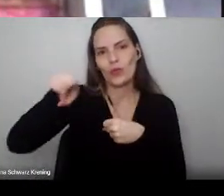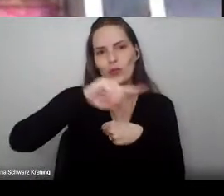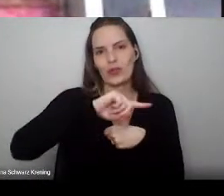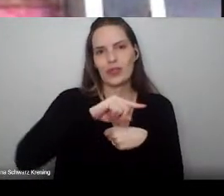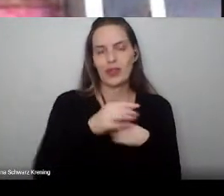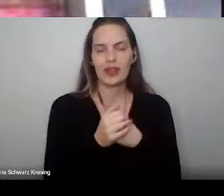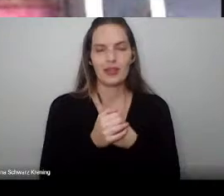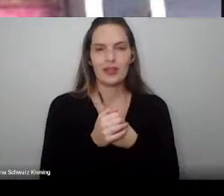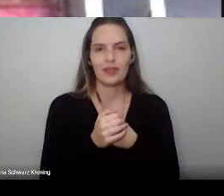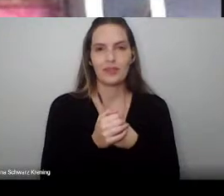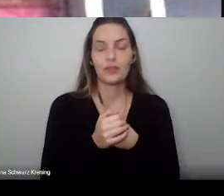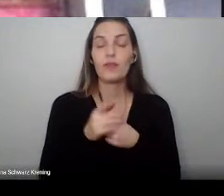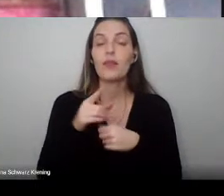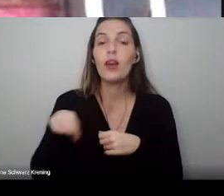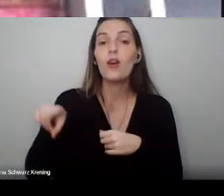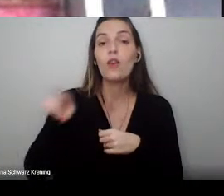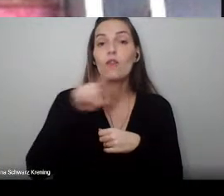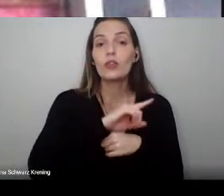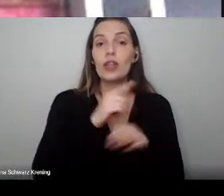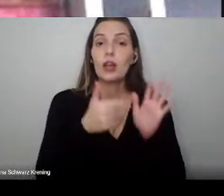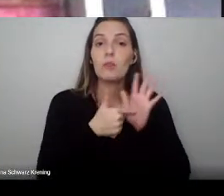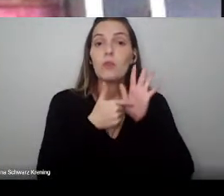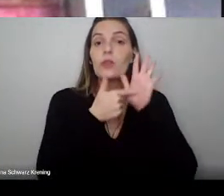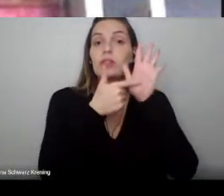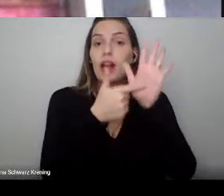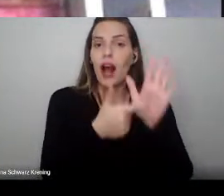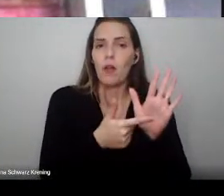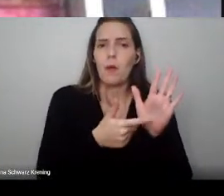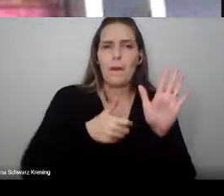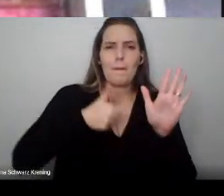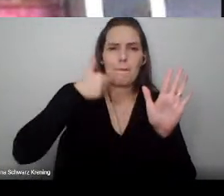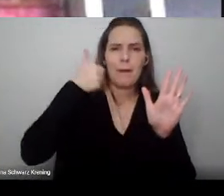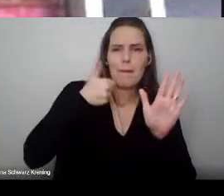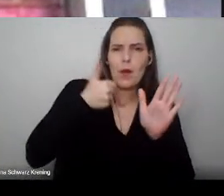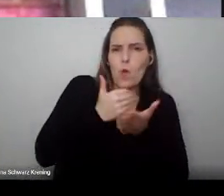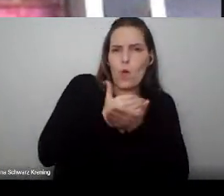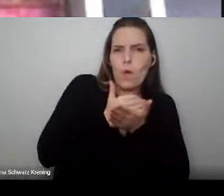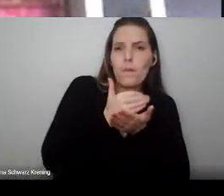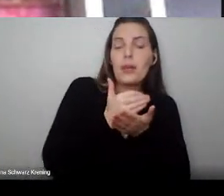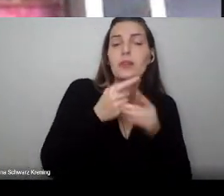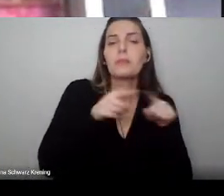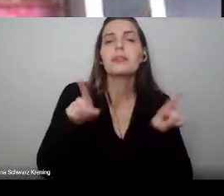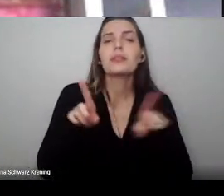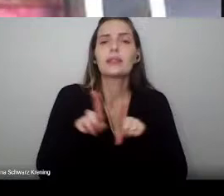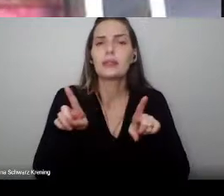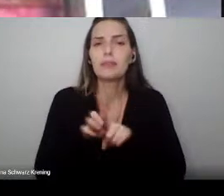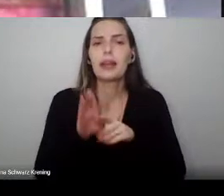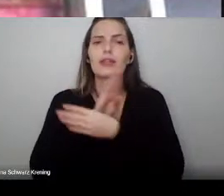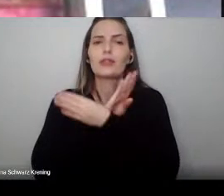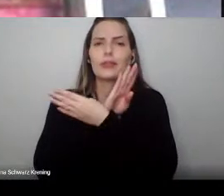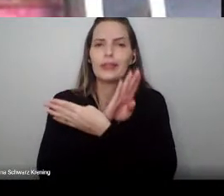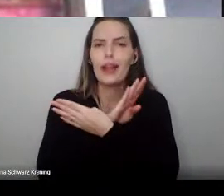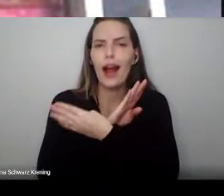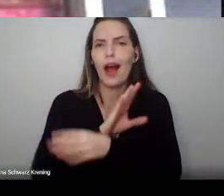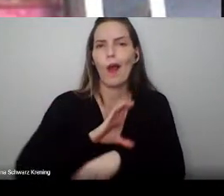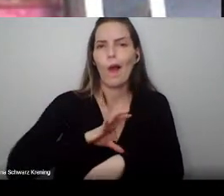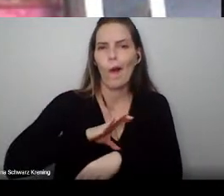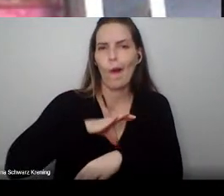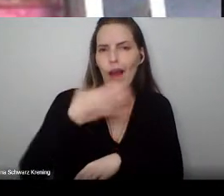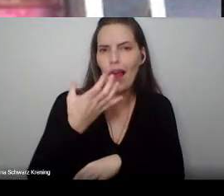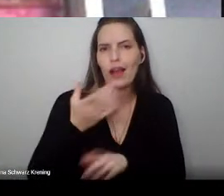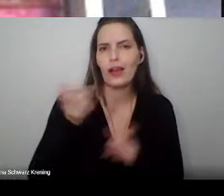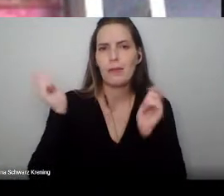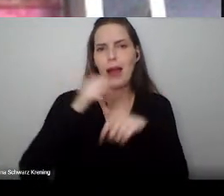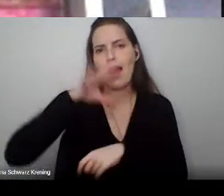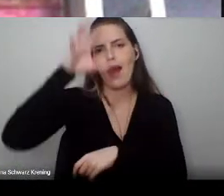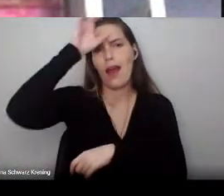E vocês mostraram não só o pioneirismo, mas a coragem, a solidariedade, capacidade de aprender, resiliência, e